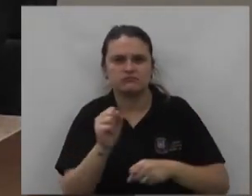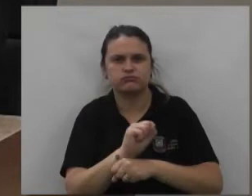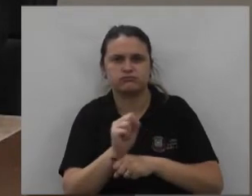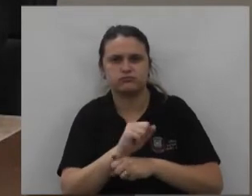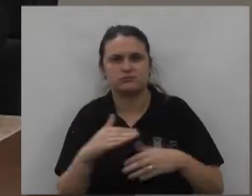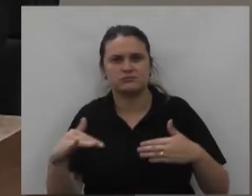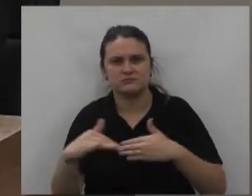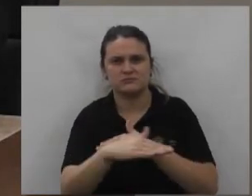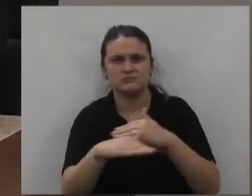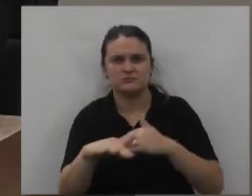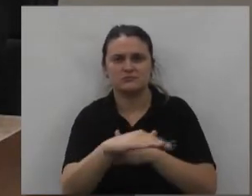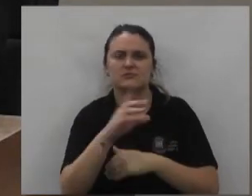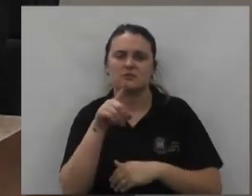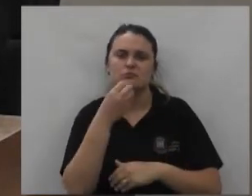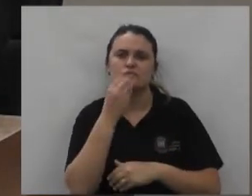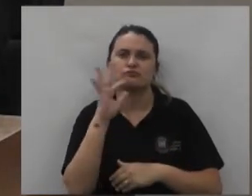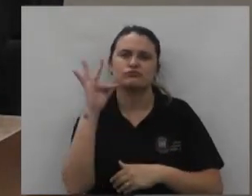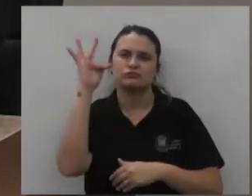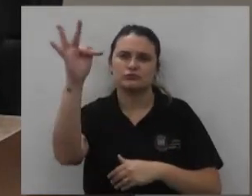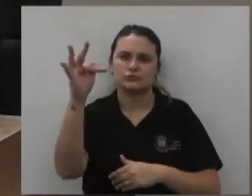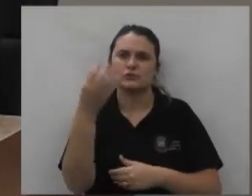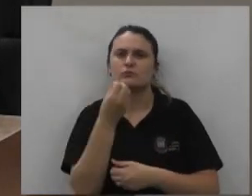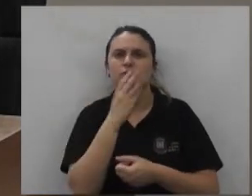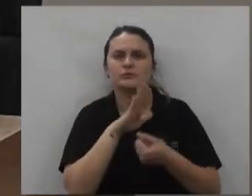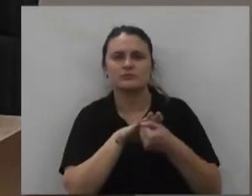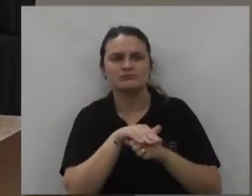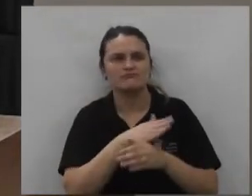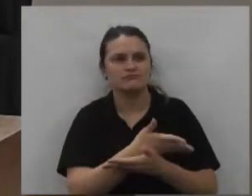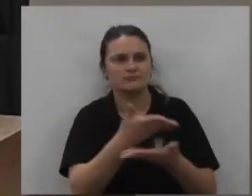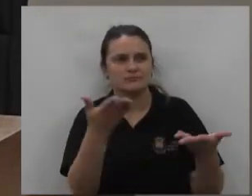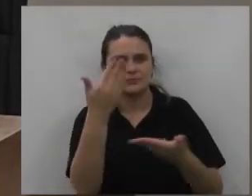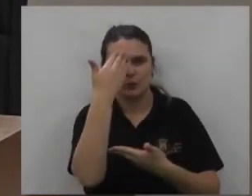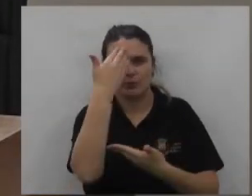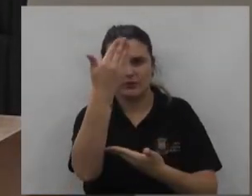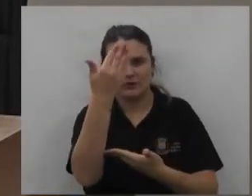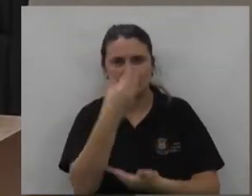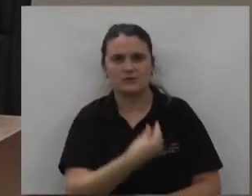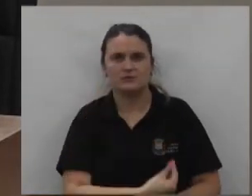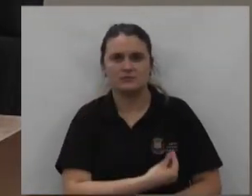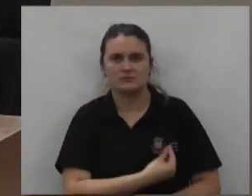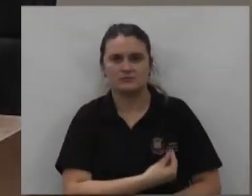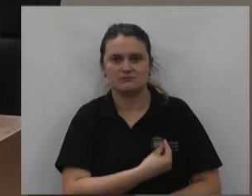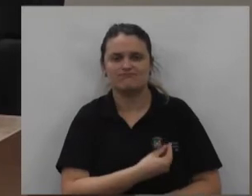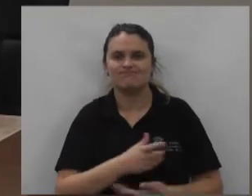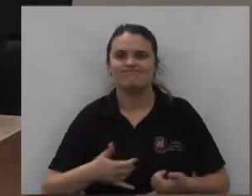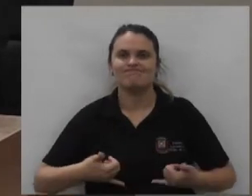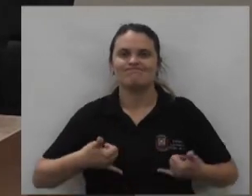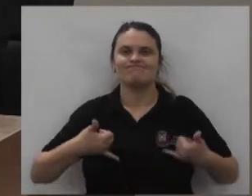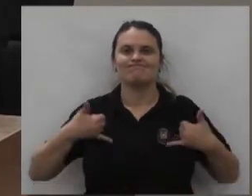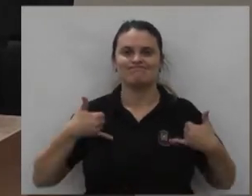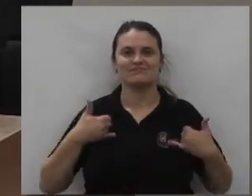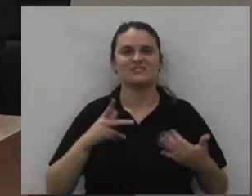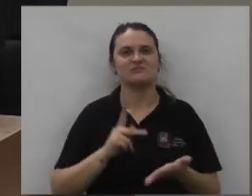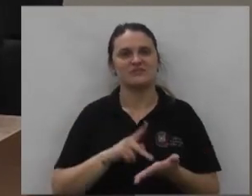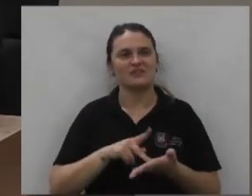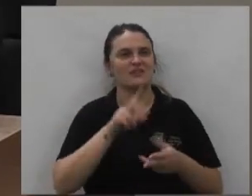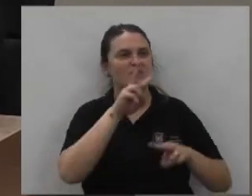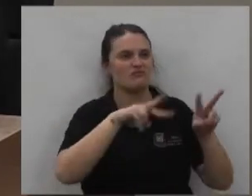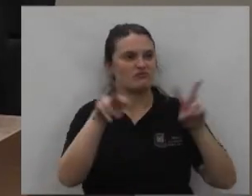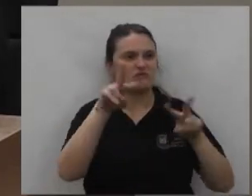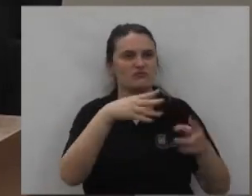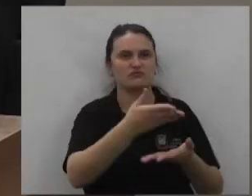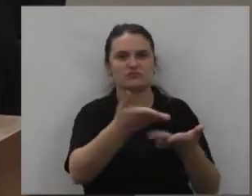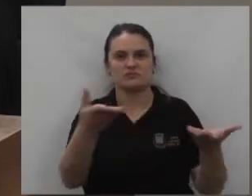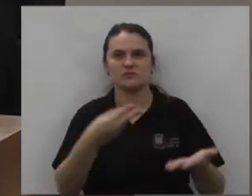o resultado será muito bom no futuro então boa noite a todos muito obrigado pela presença é um orgulho realmente vê-los